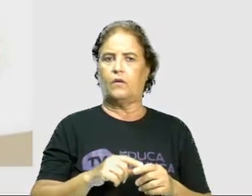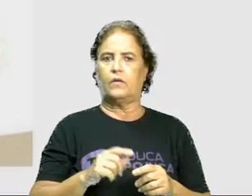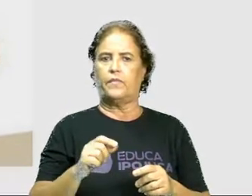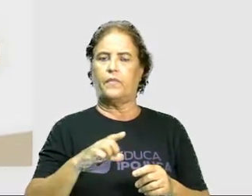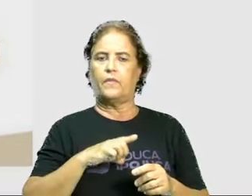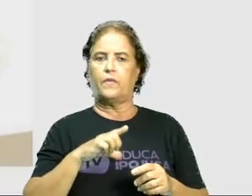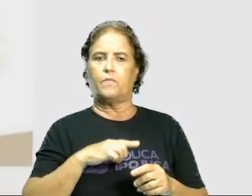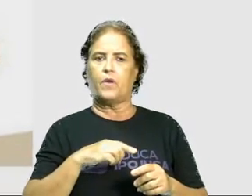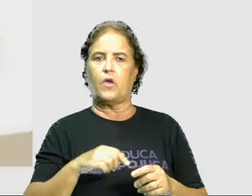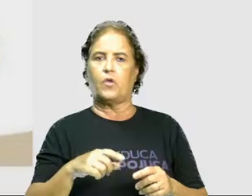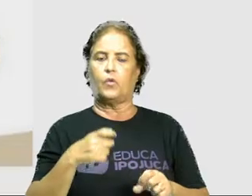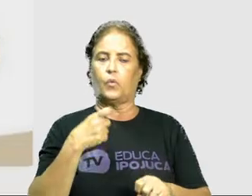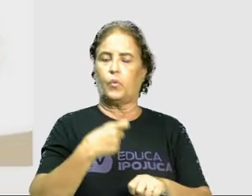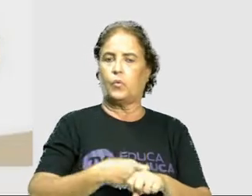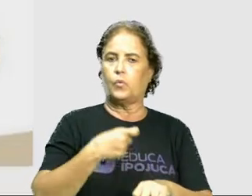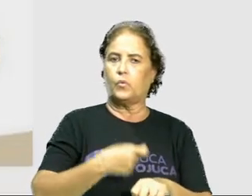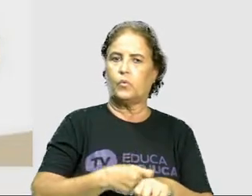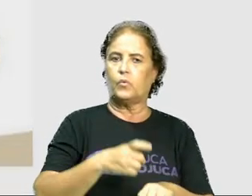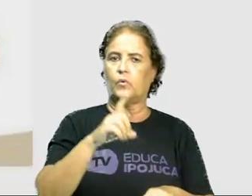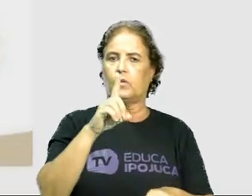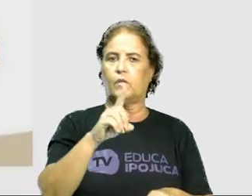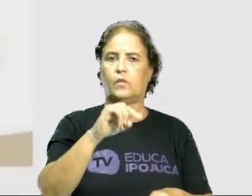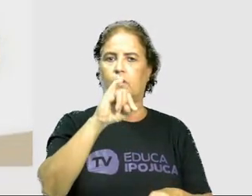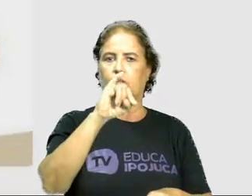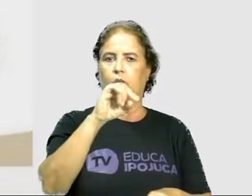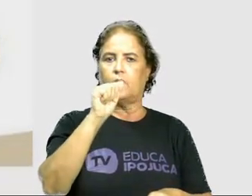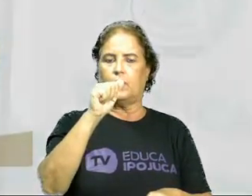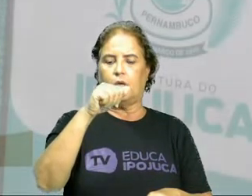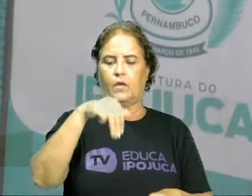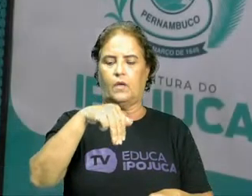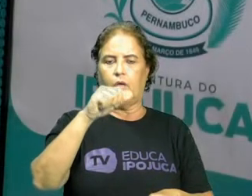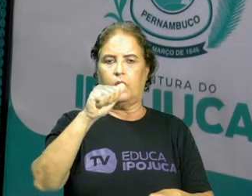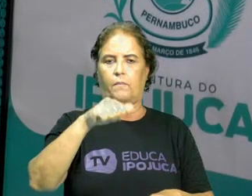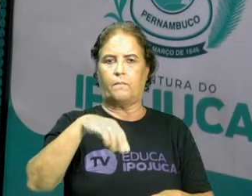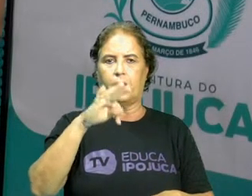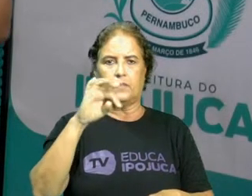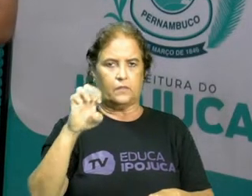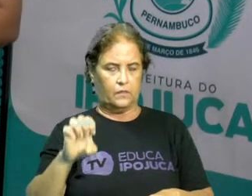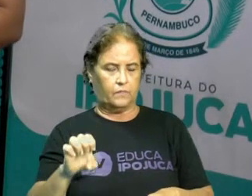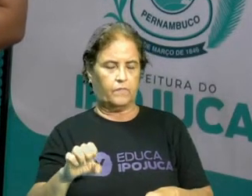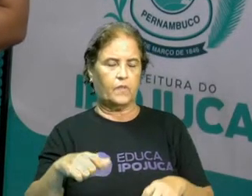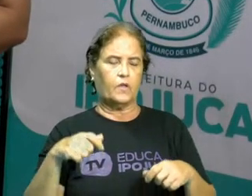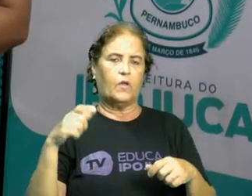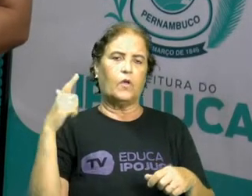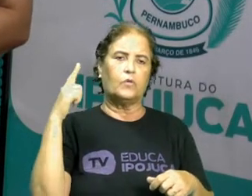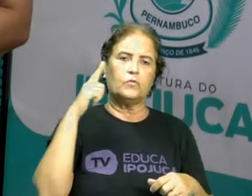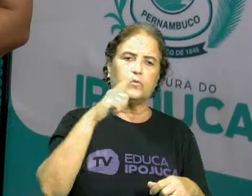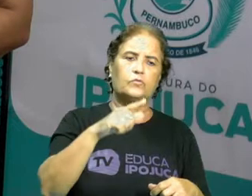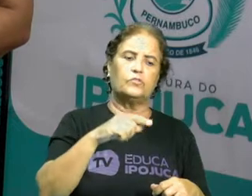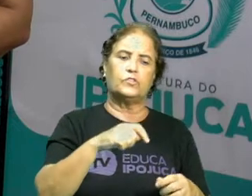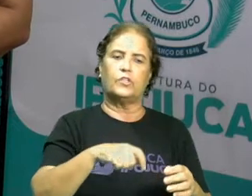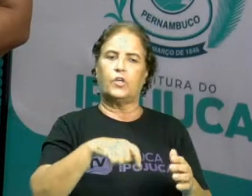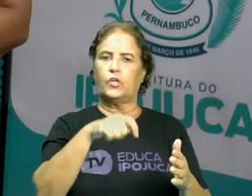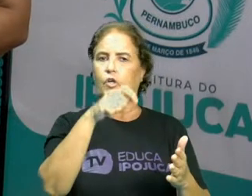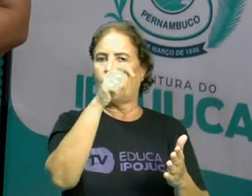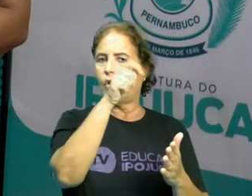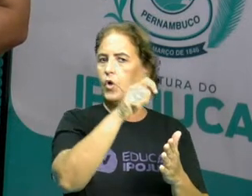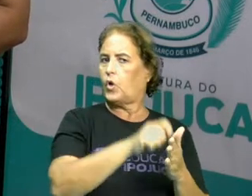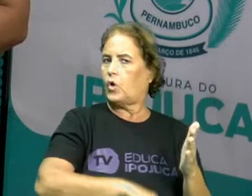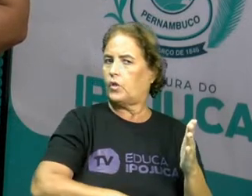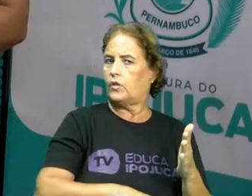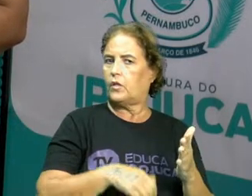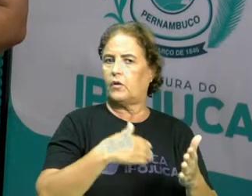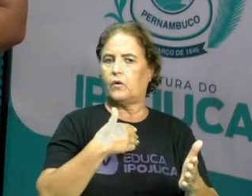diamante. Ou seja, ele consegue cortar qualquer tipo de